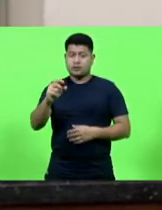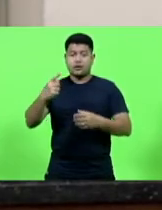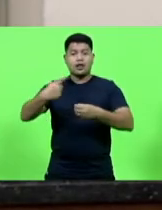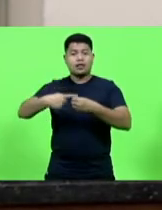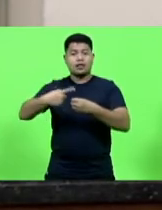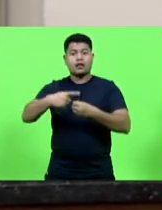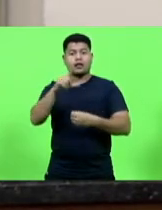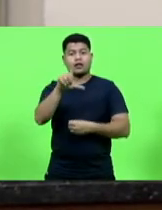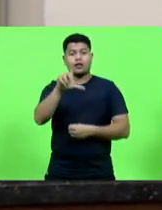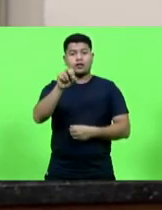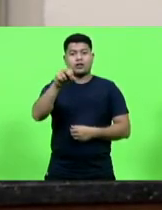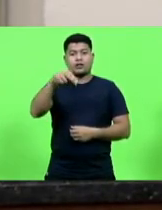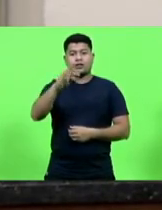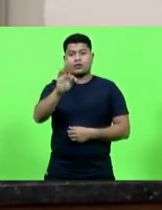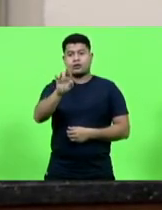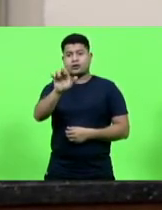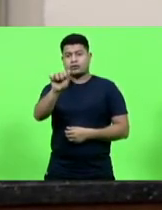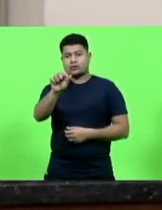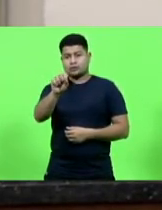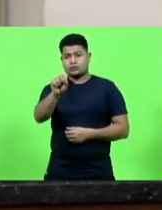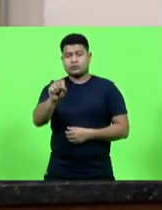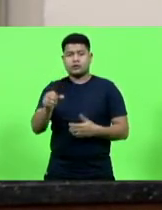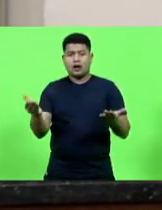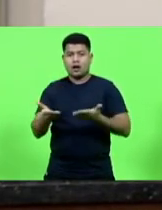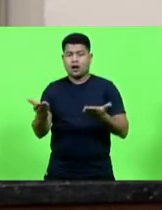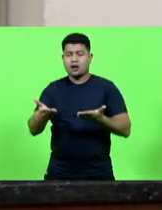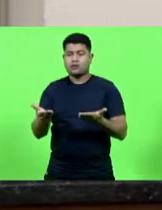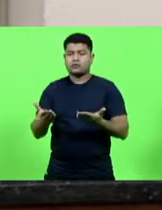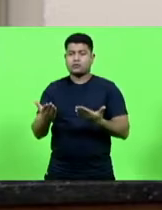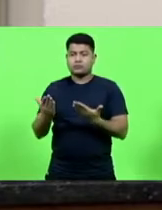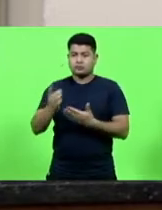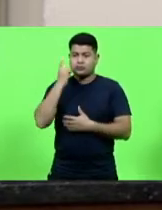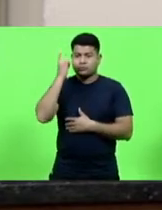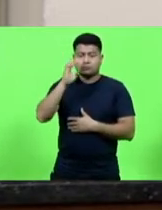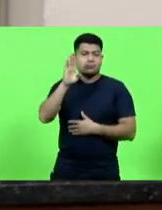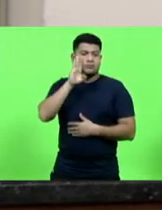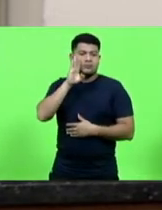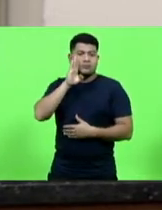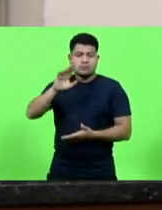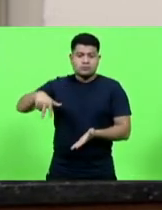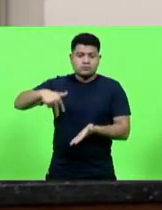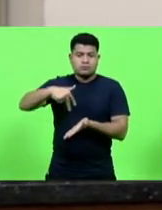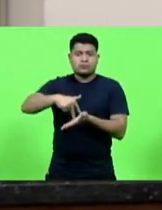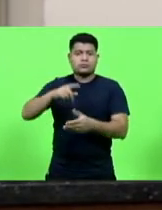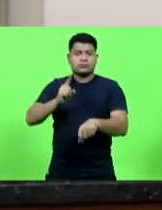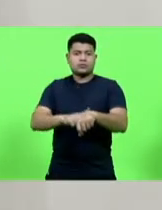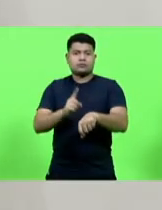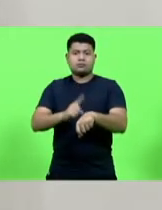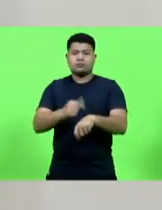à Assembleia Legislativa. Com a palavra o deputado Nilson Berlanda por até 10 minutos.